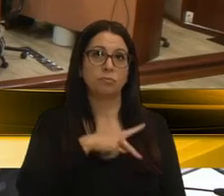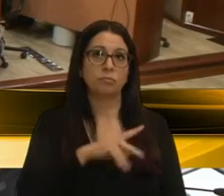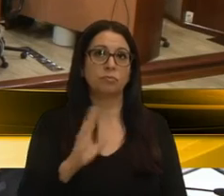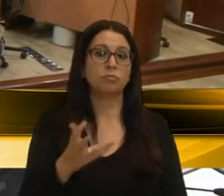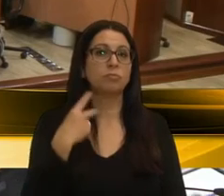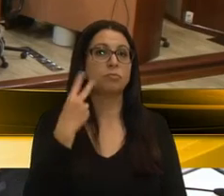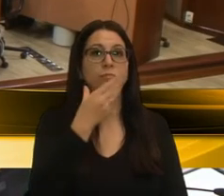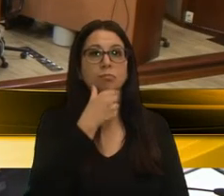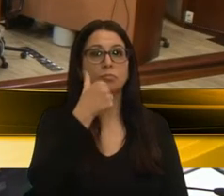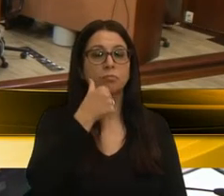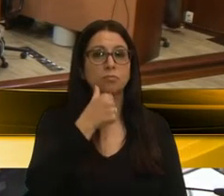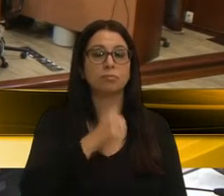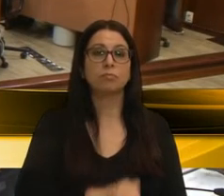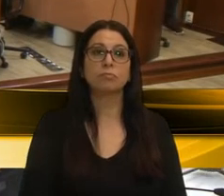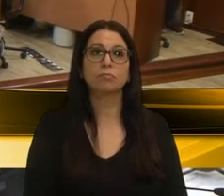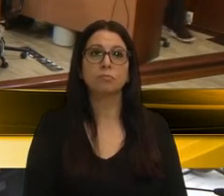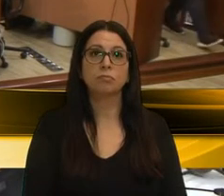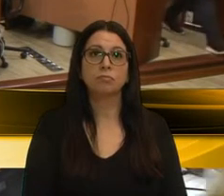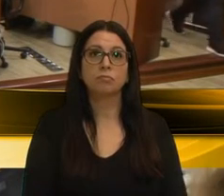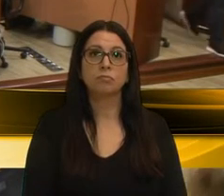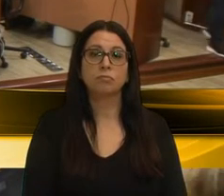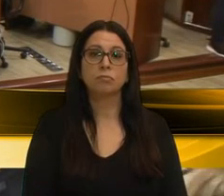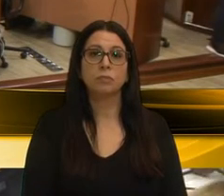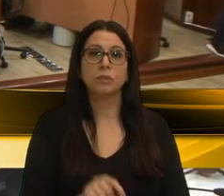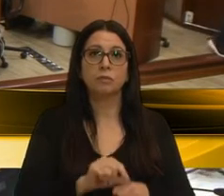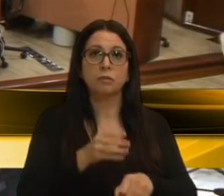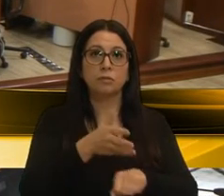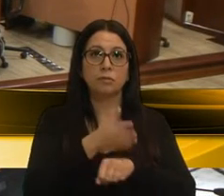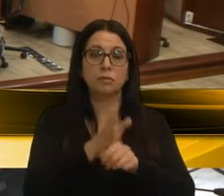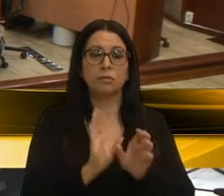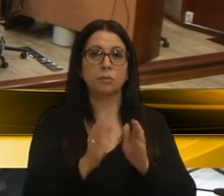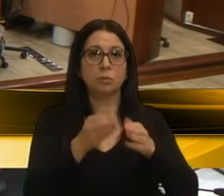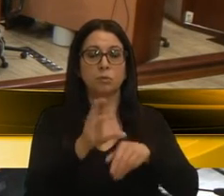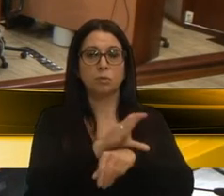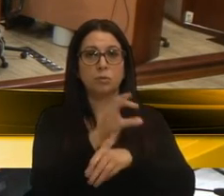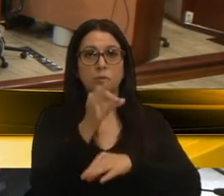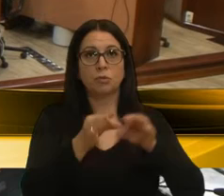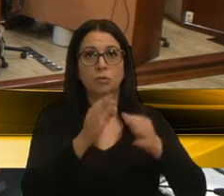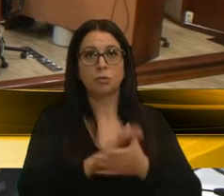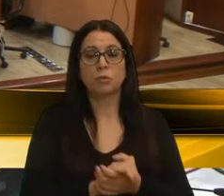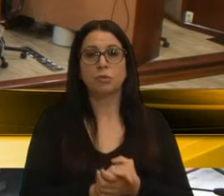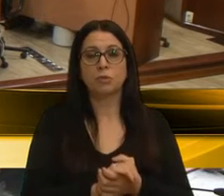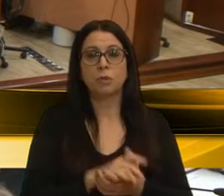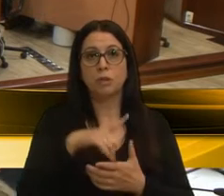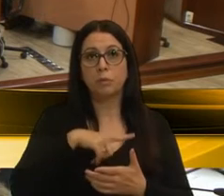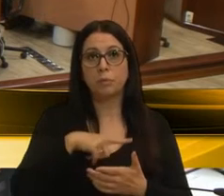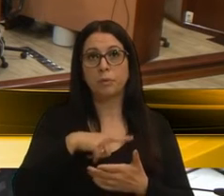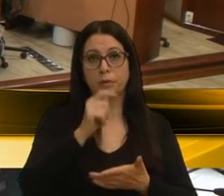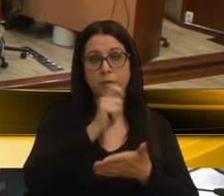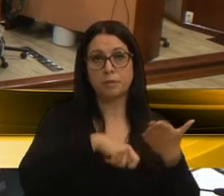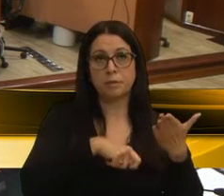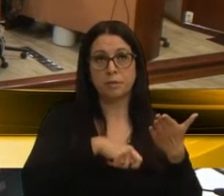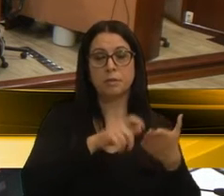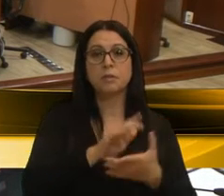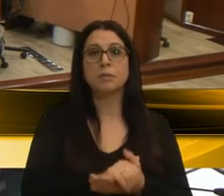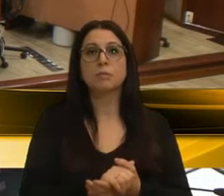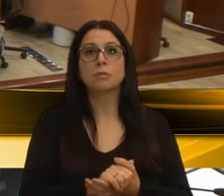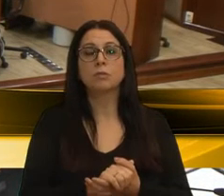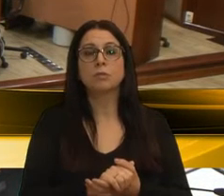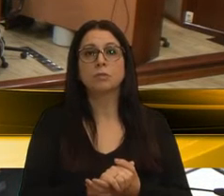Senhoras e senhores vereadores, eu, mesmo fazendo parte da Comissão de Constituição e Justiça e tendo assinado o